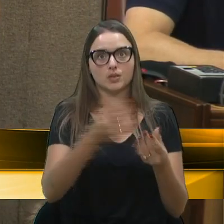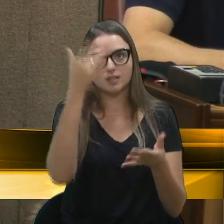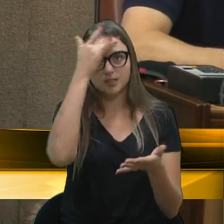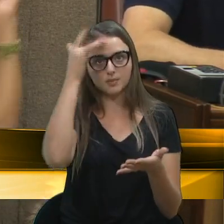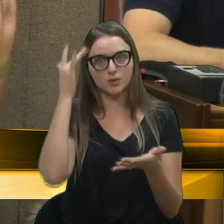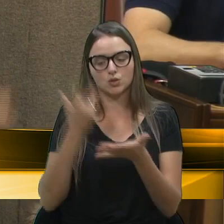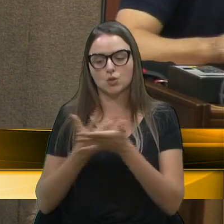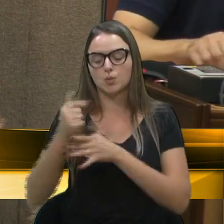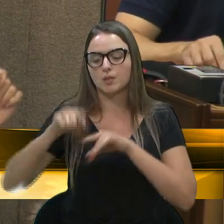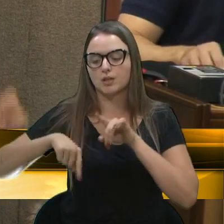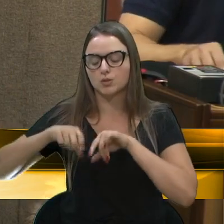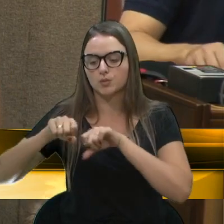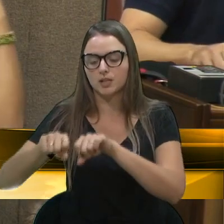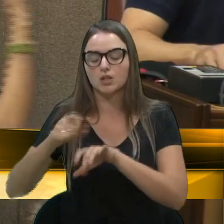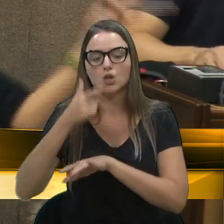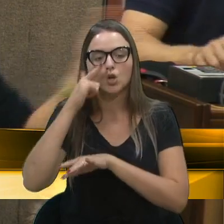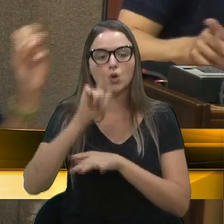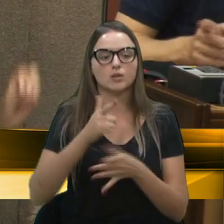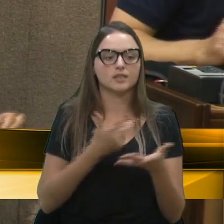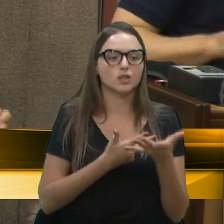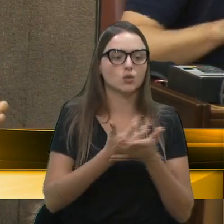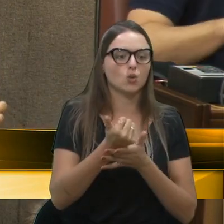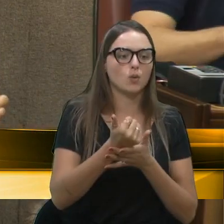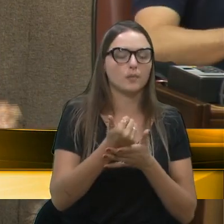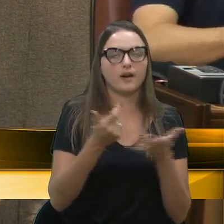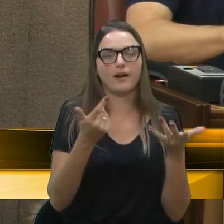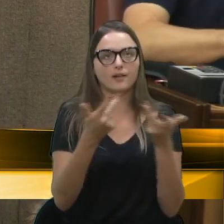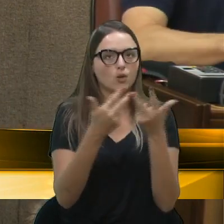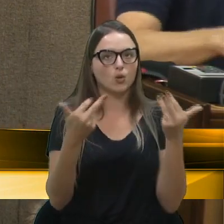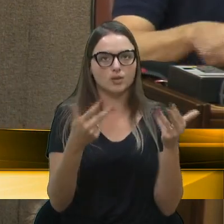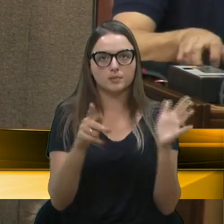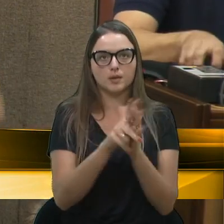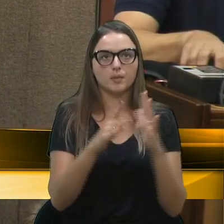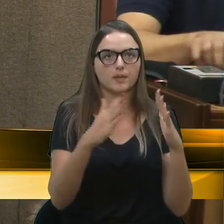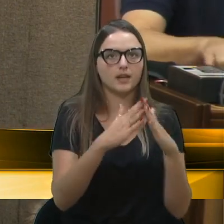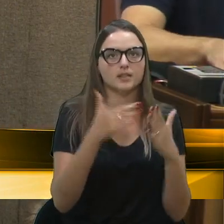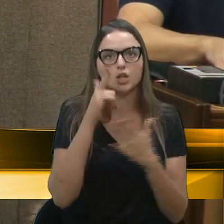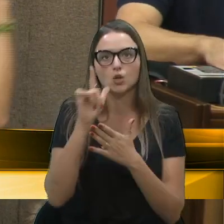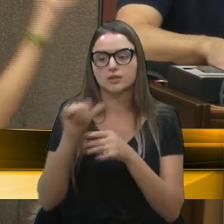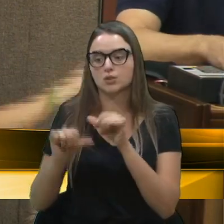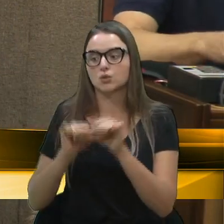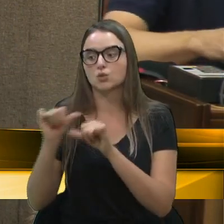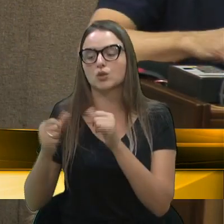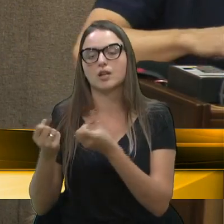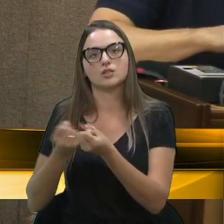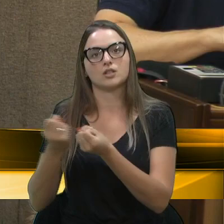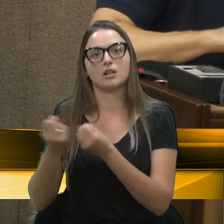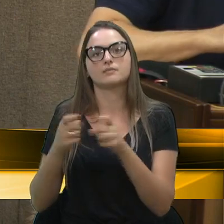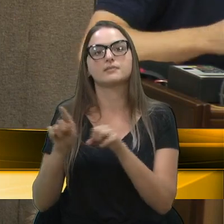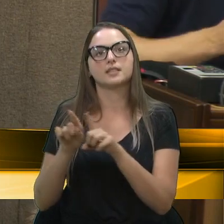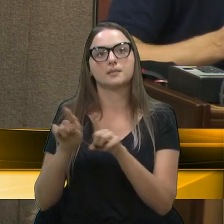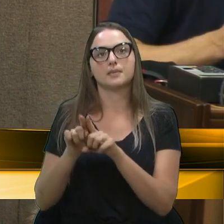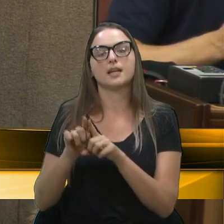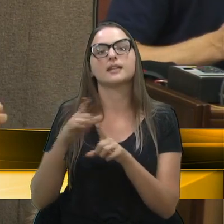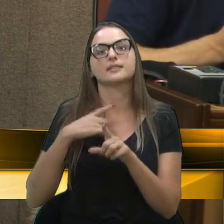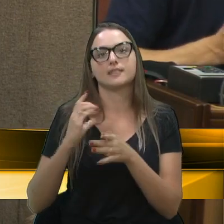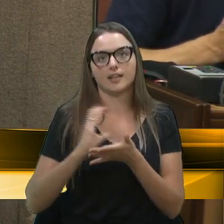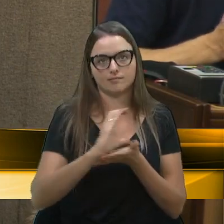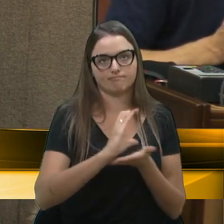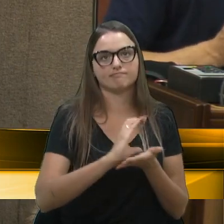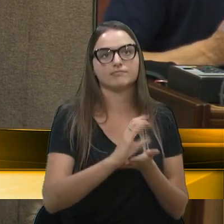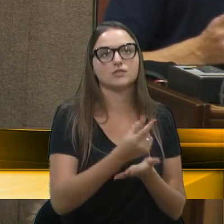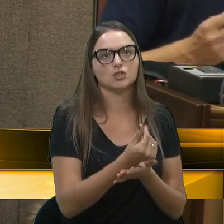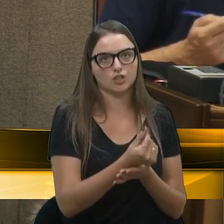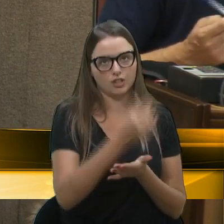mercado, conseguindo comprar um móvel novo para essa casa, conseguindo trocar de carro, também geram fundos para a prefeitura.